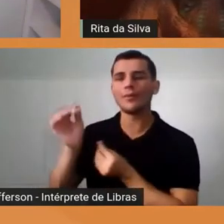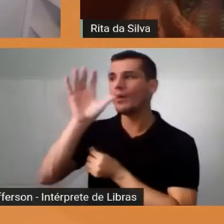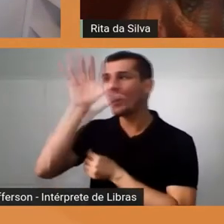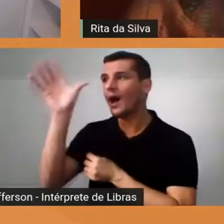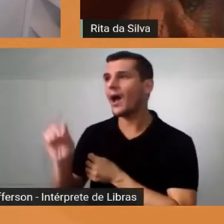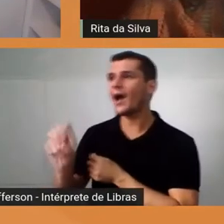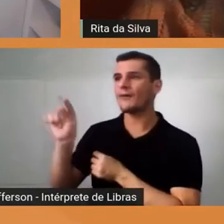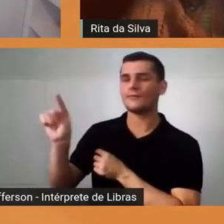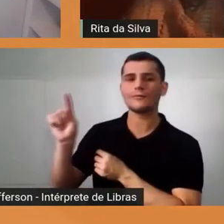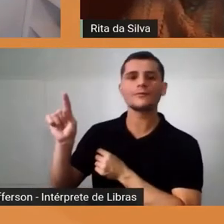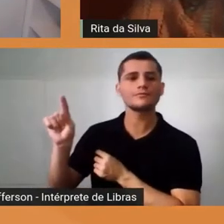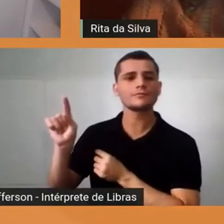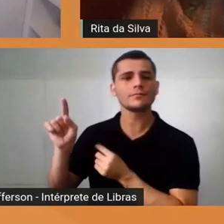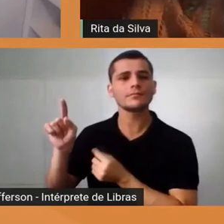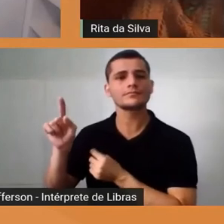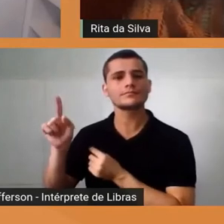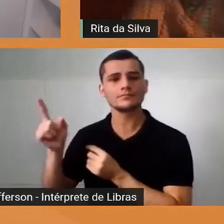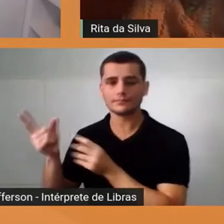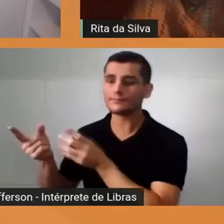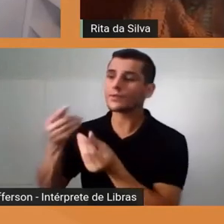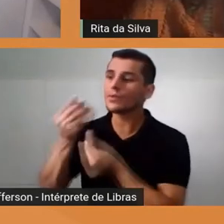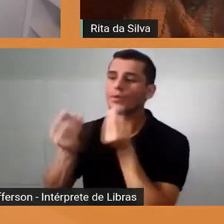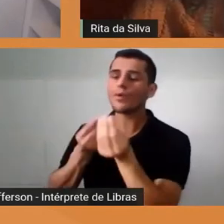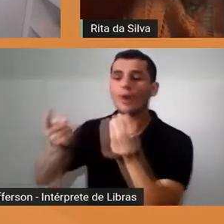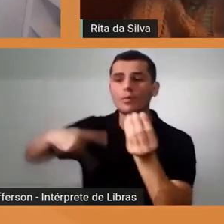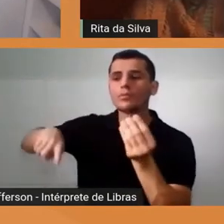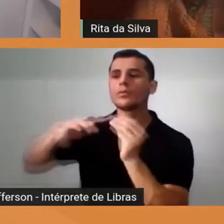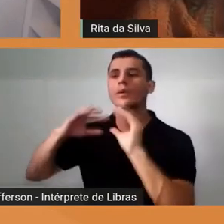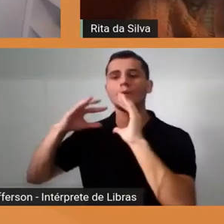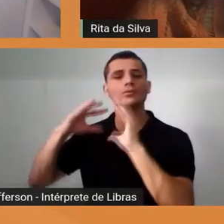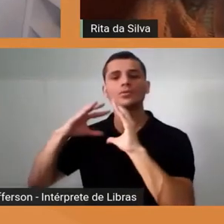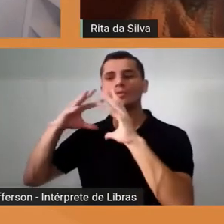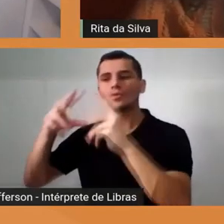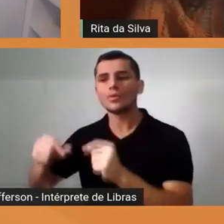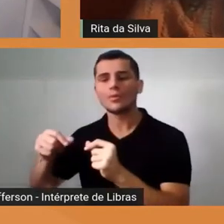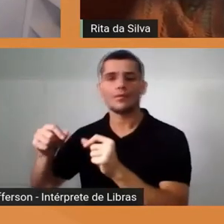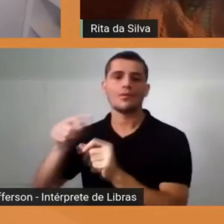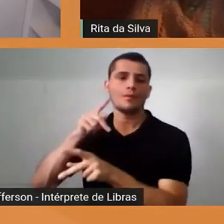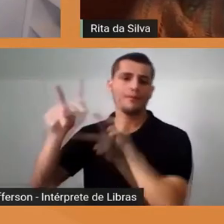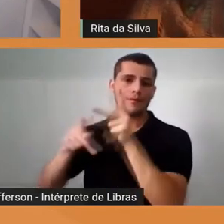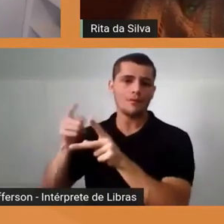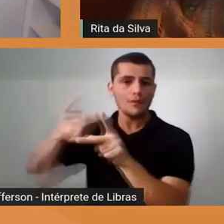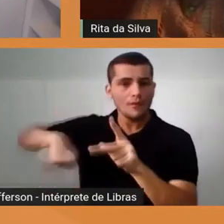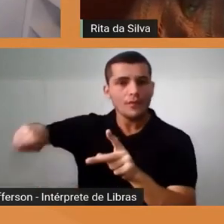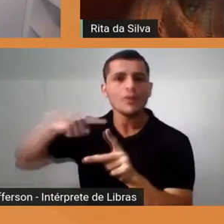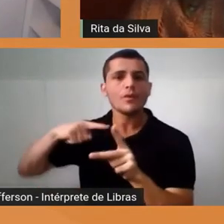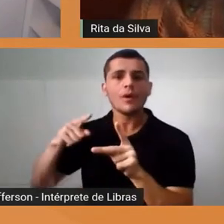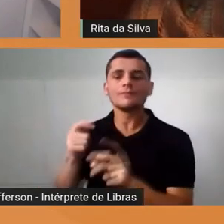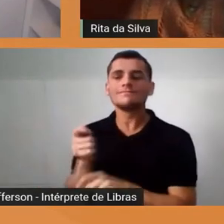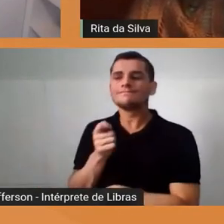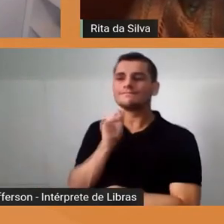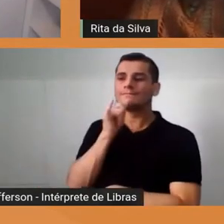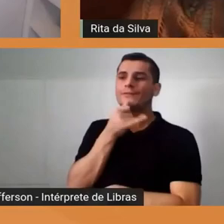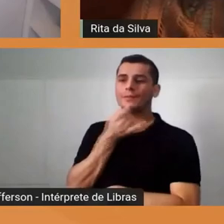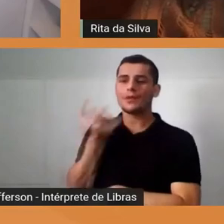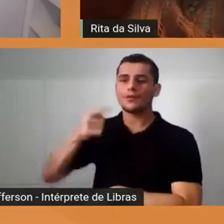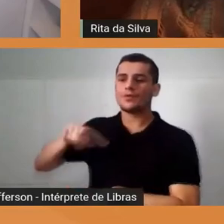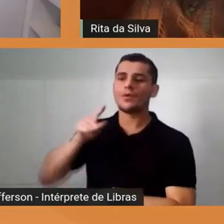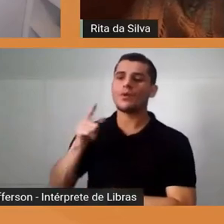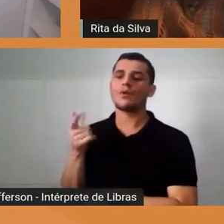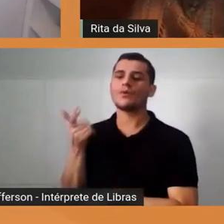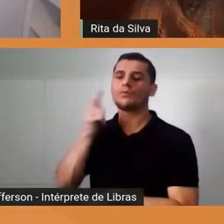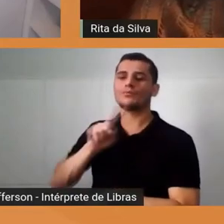do nosso país, em todos eles. Infelizmente, a gente não tem uma formação de professores que contemple,